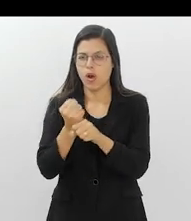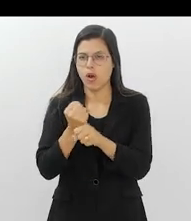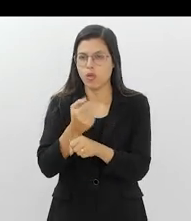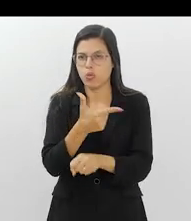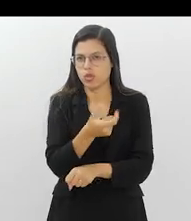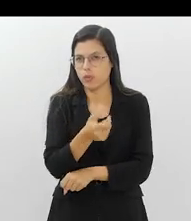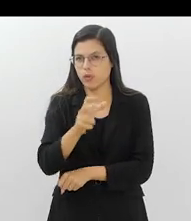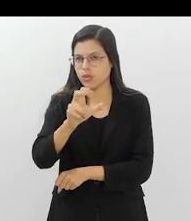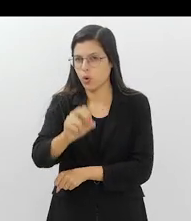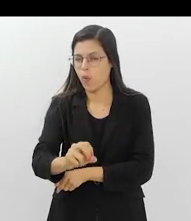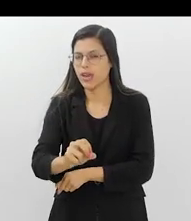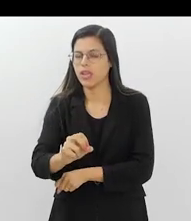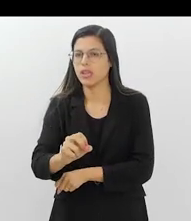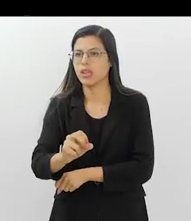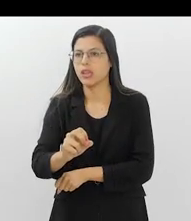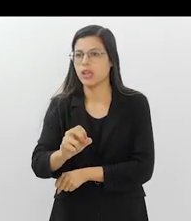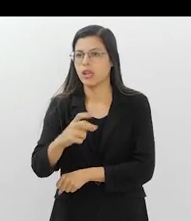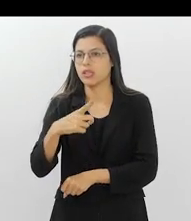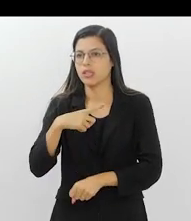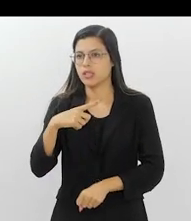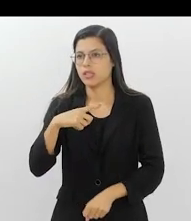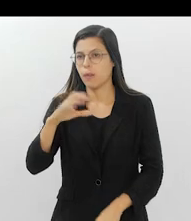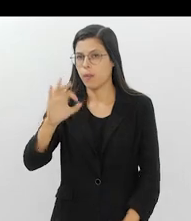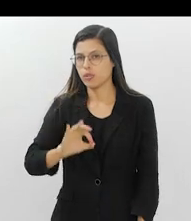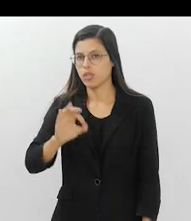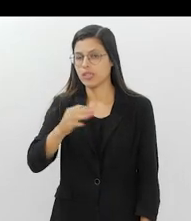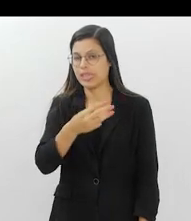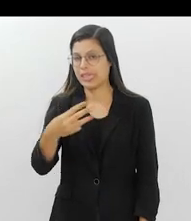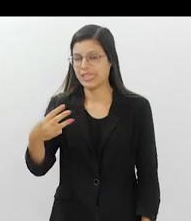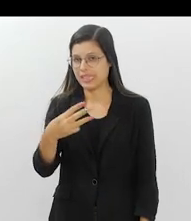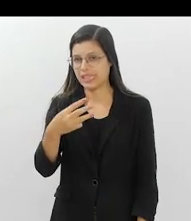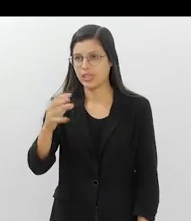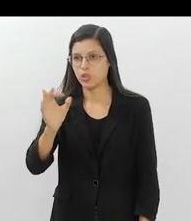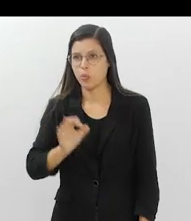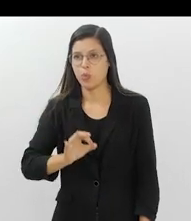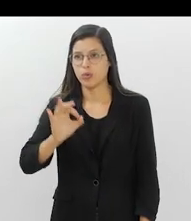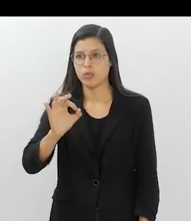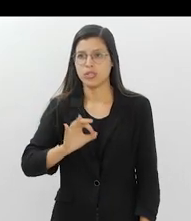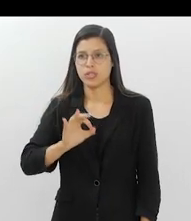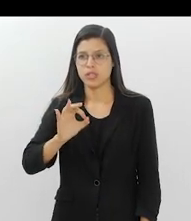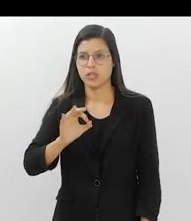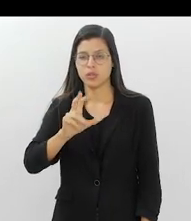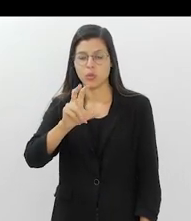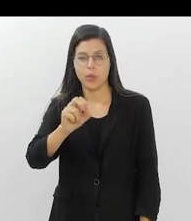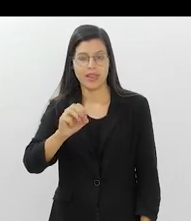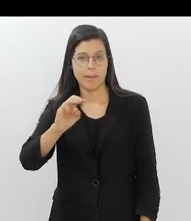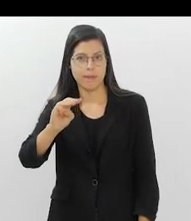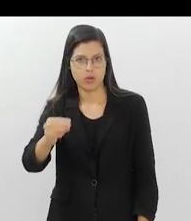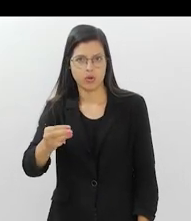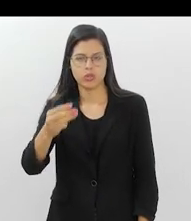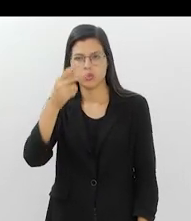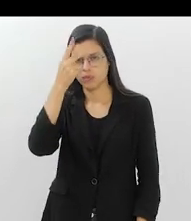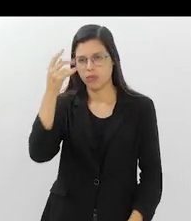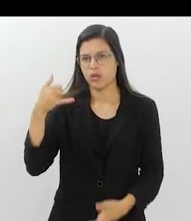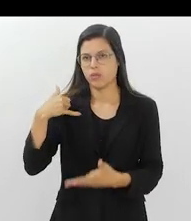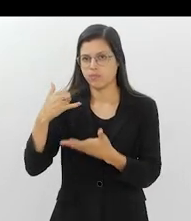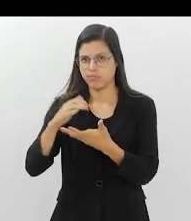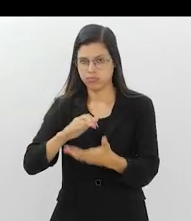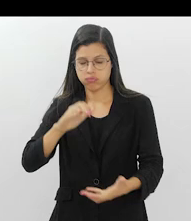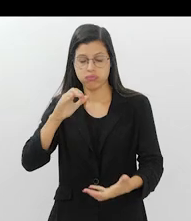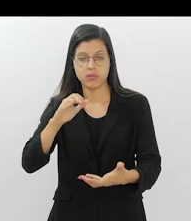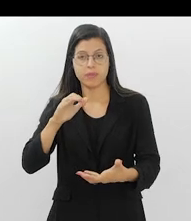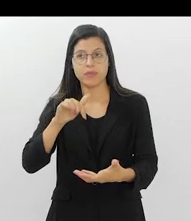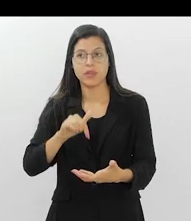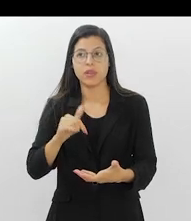2050 é chegar a um percentual de 33%, quase em torno de 50 milhões de idosos. E é